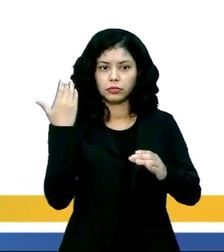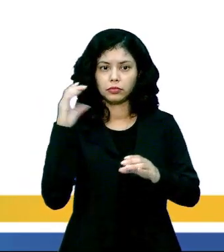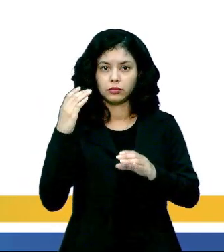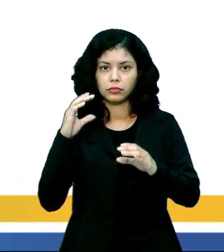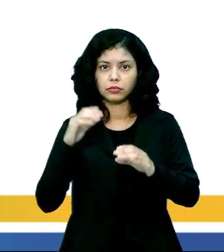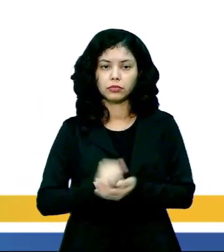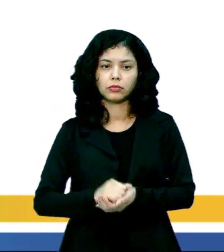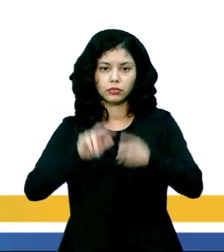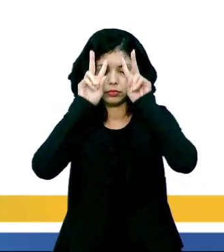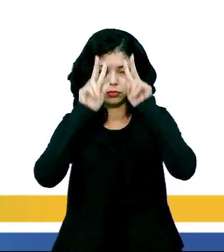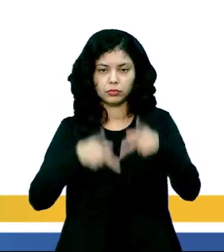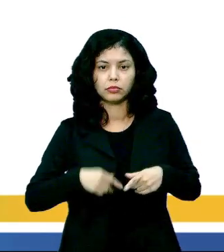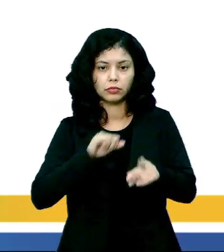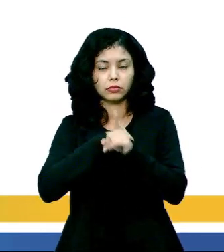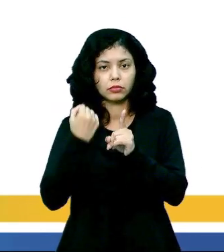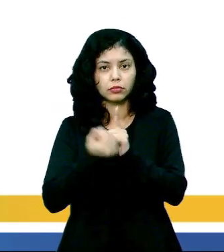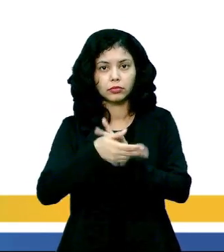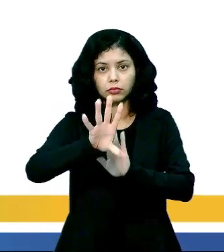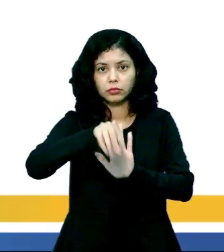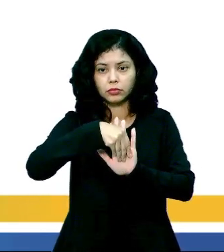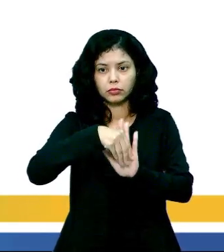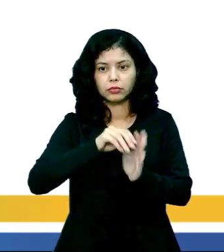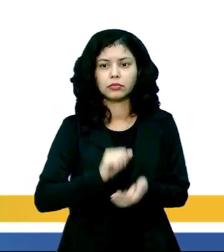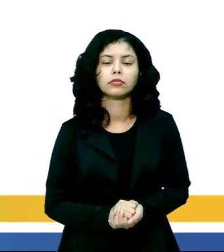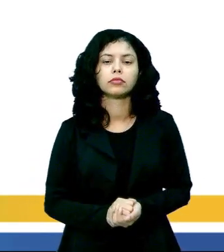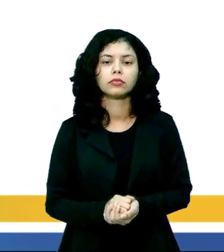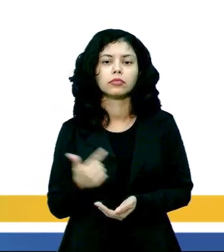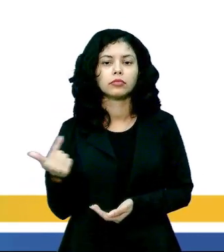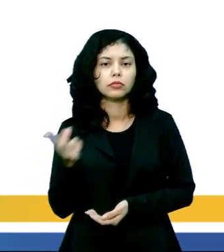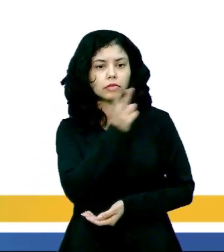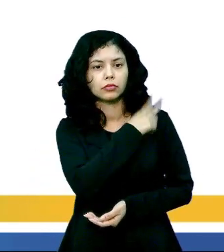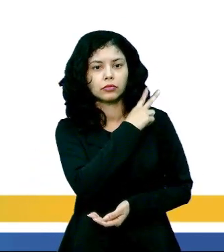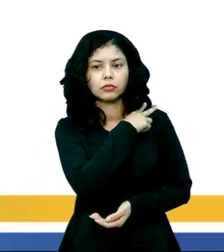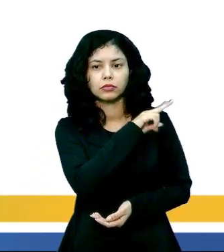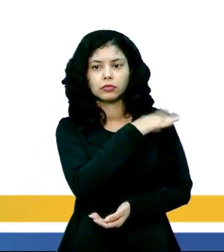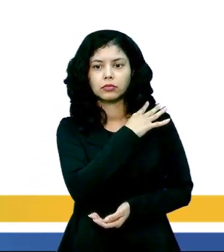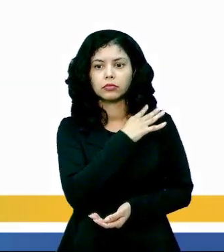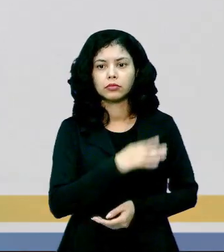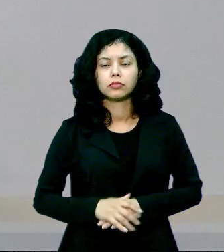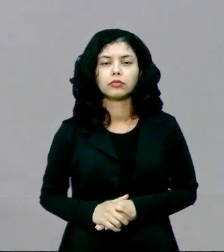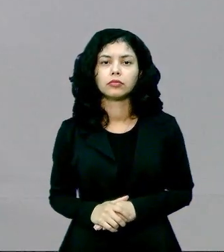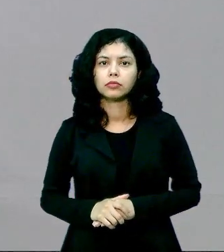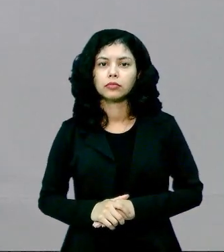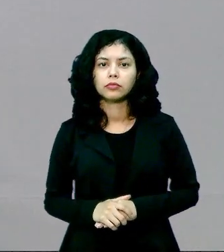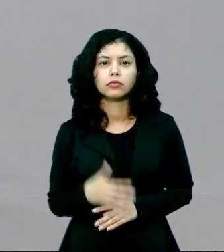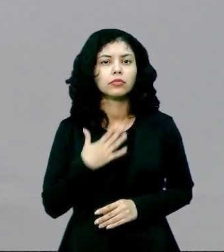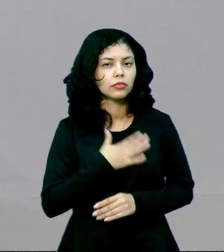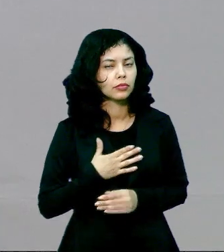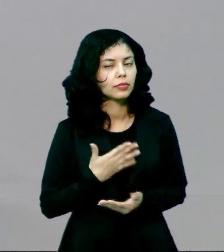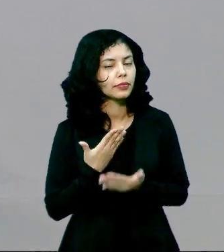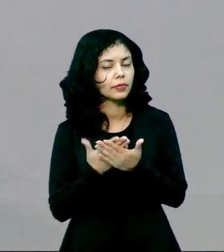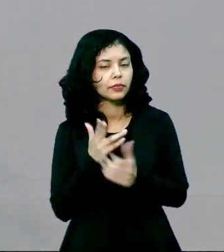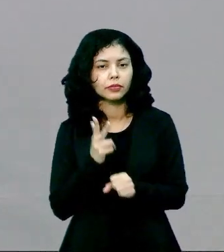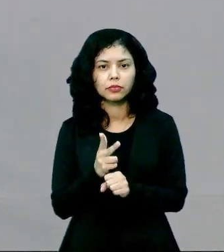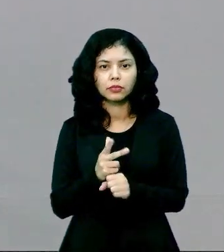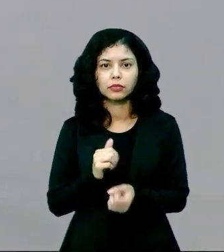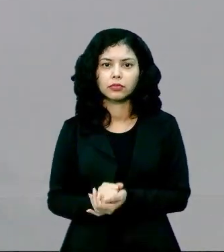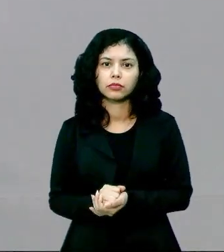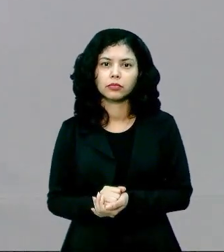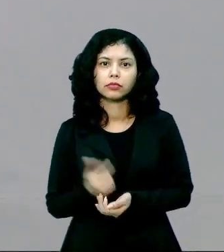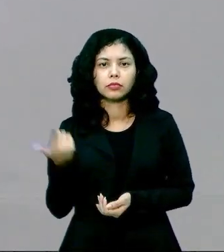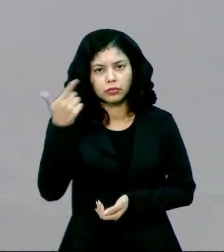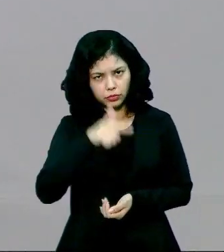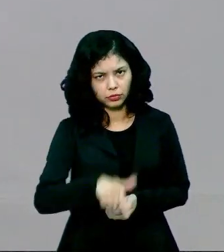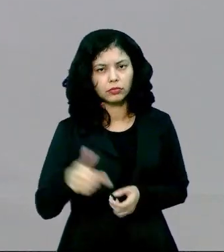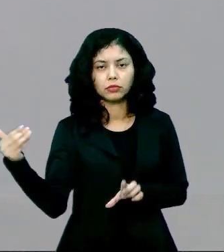Humanas e Sociais Aplicadas, segundo ano do Ensino Médio. Você gostou dessa videoaula? Quer